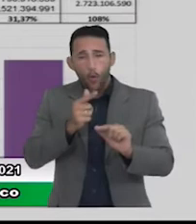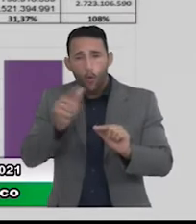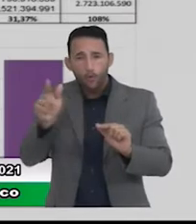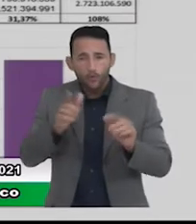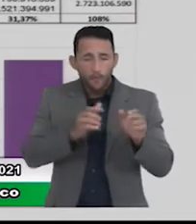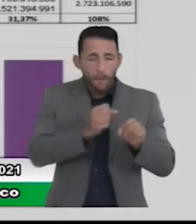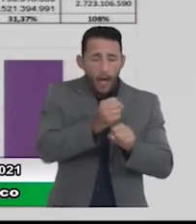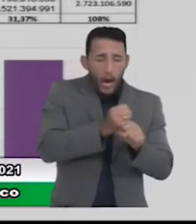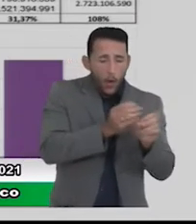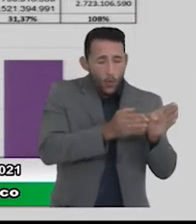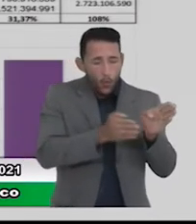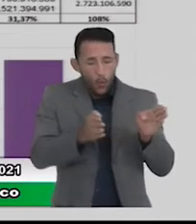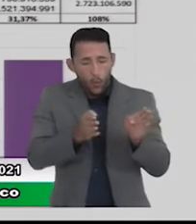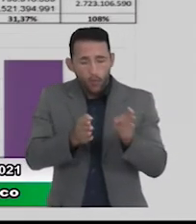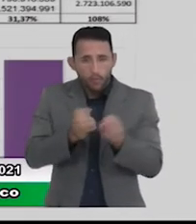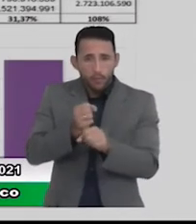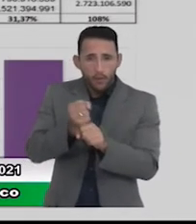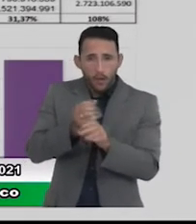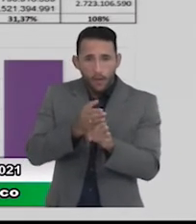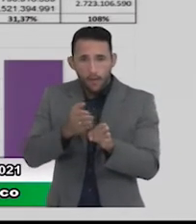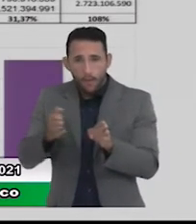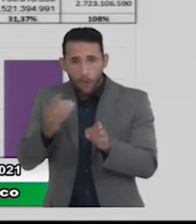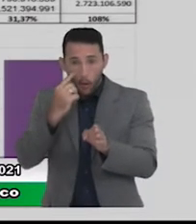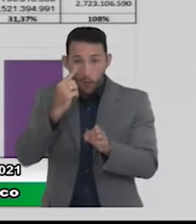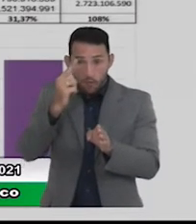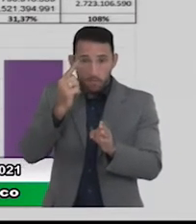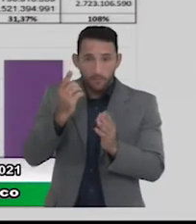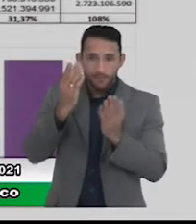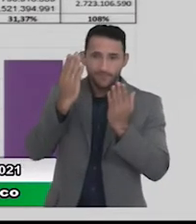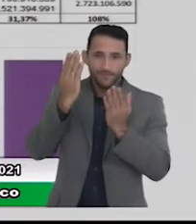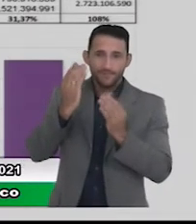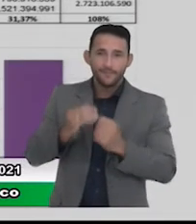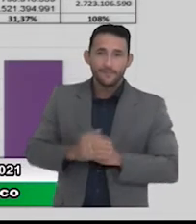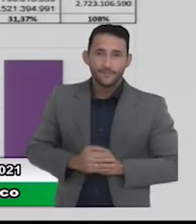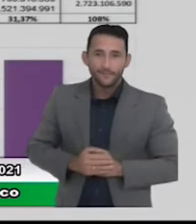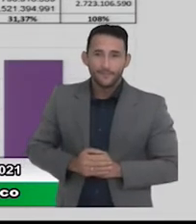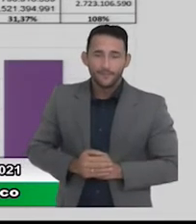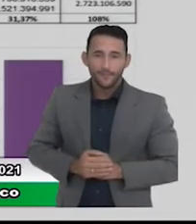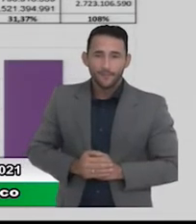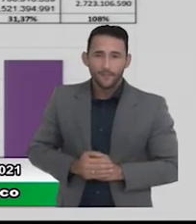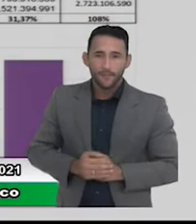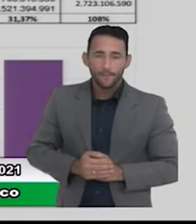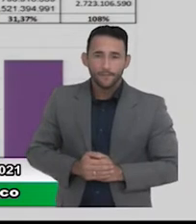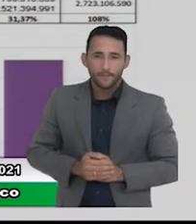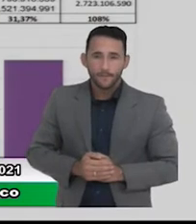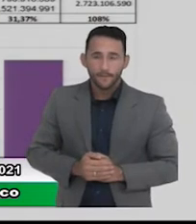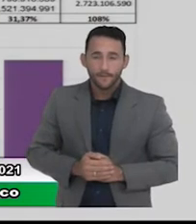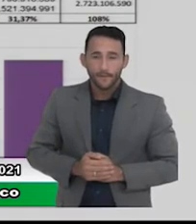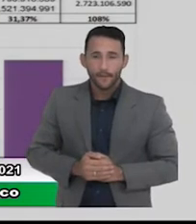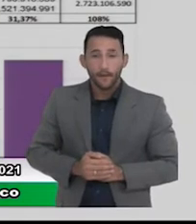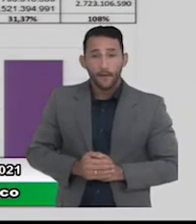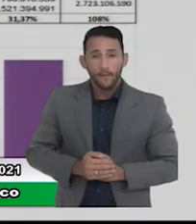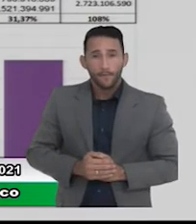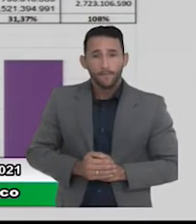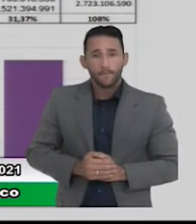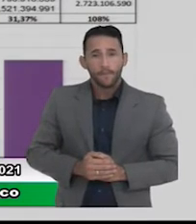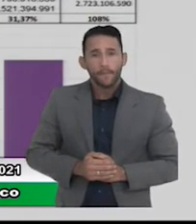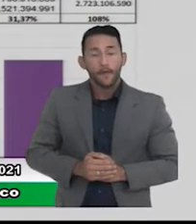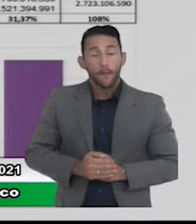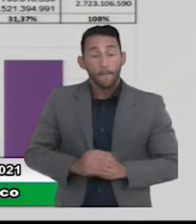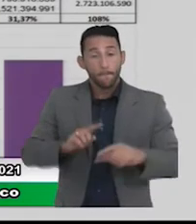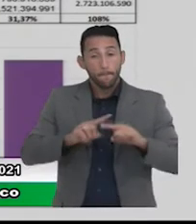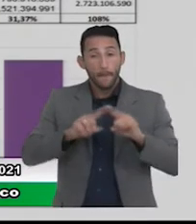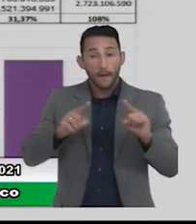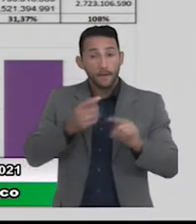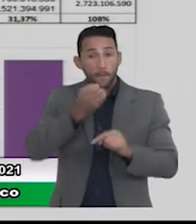2018 46,22 em 2019 36,09 aqui cabe um ponto de atenção